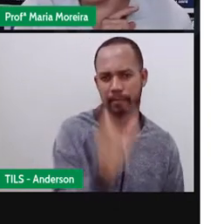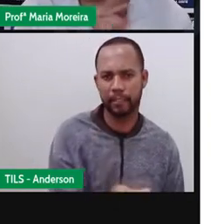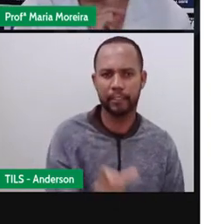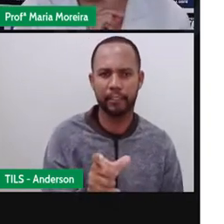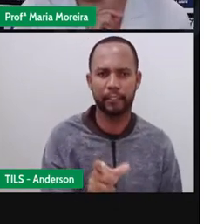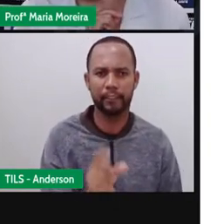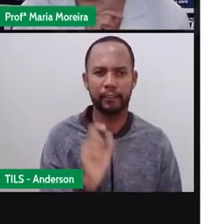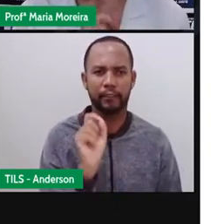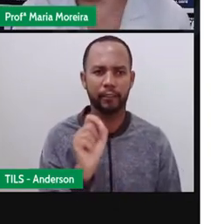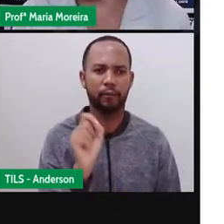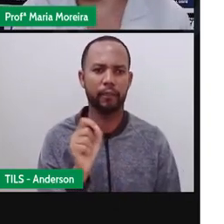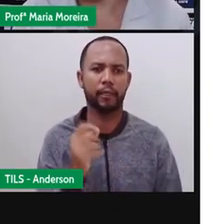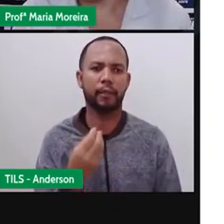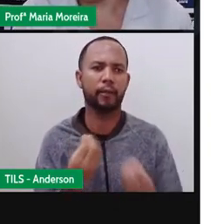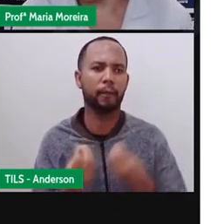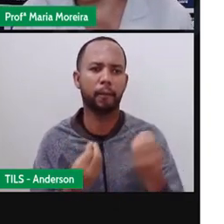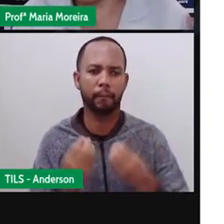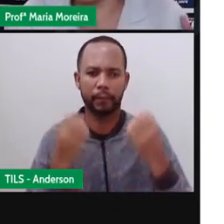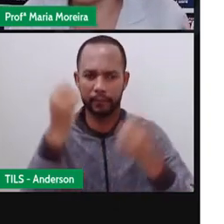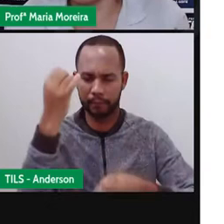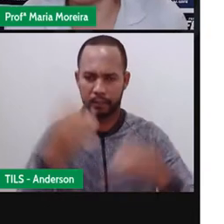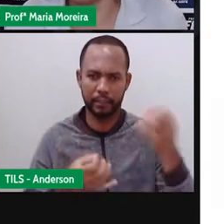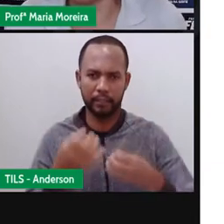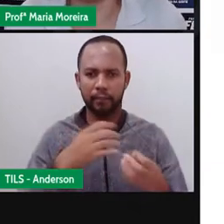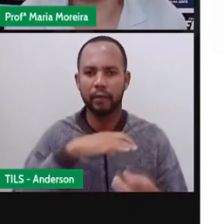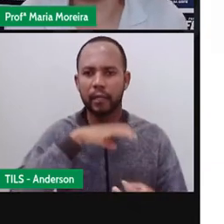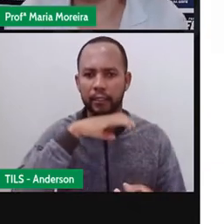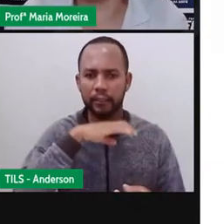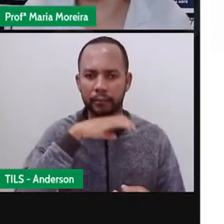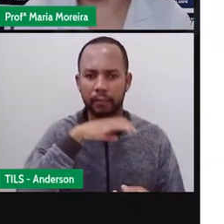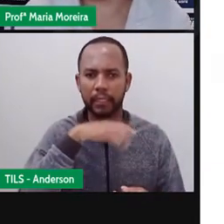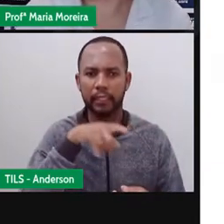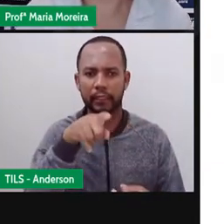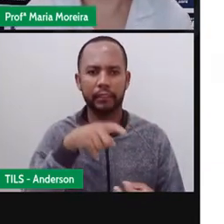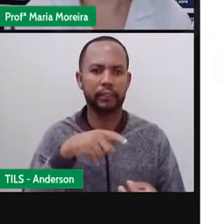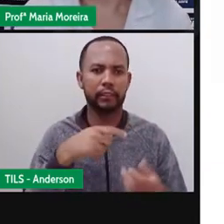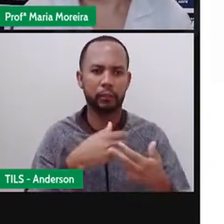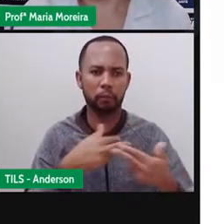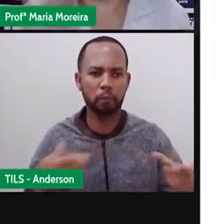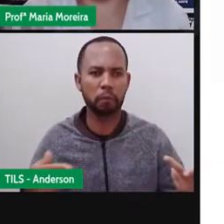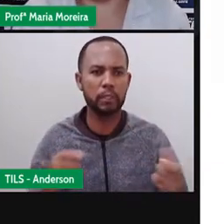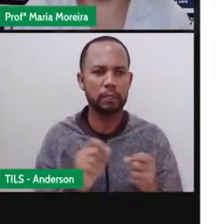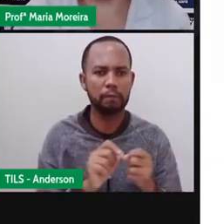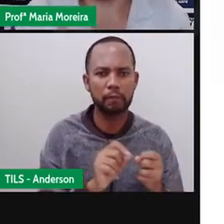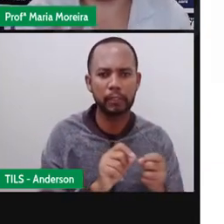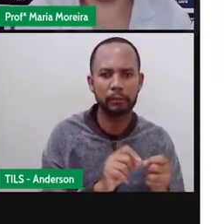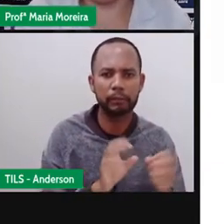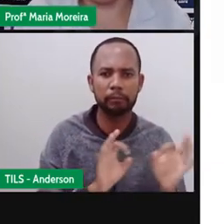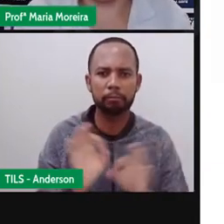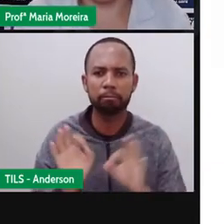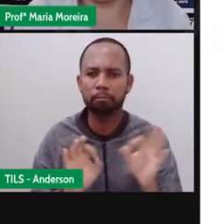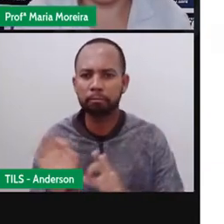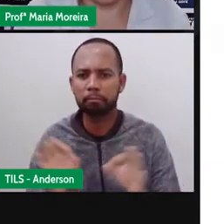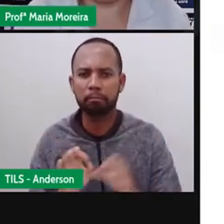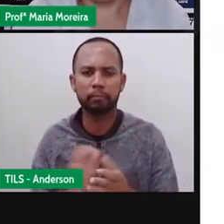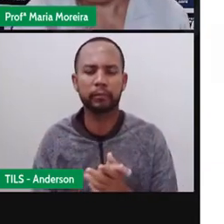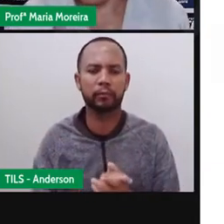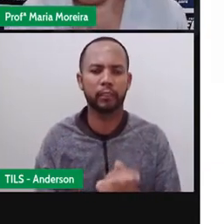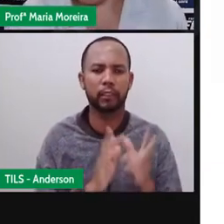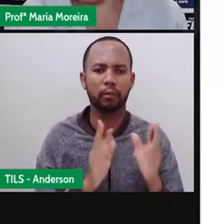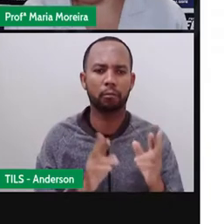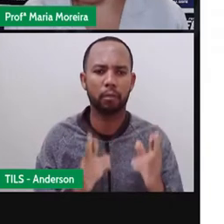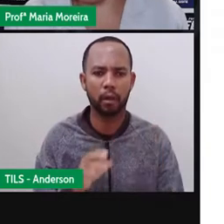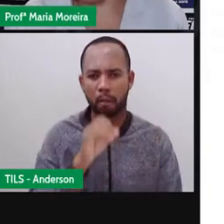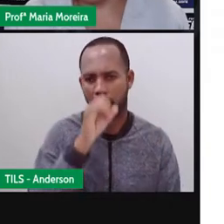capa do slide? Pois é, ela falou assim, ô gente, esses animais aqui estão fazendo coisas que os animais não fazem. Um animal, tipo um porquinho, como tem lá na capa,